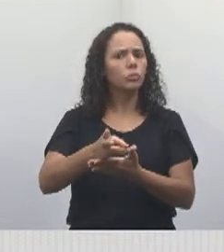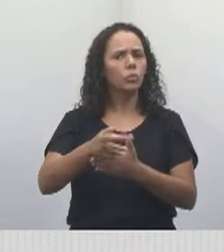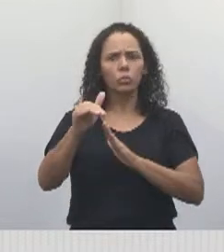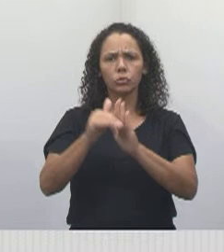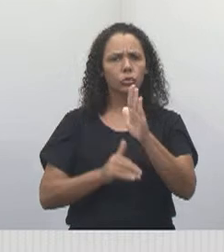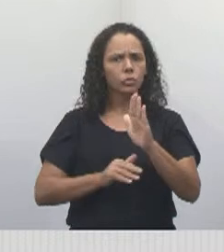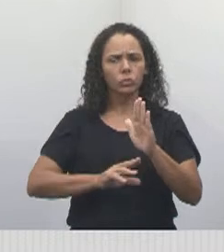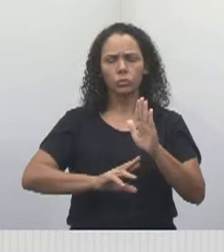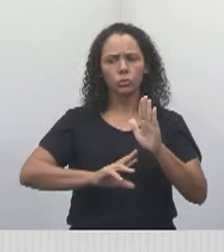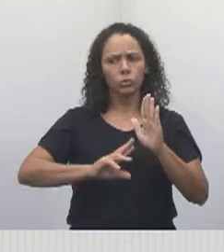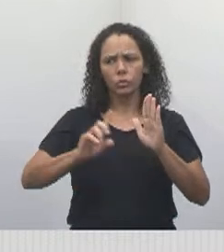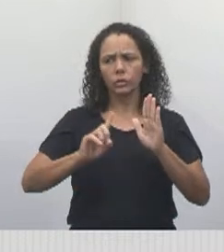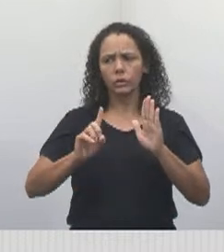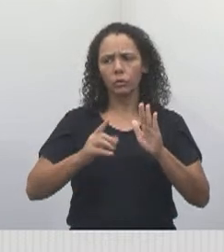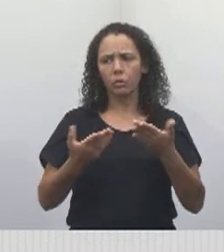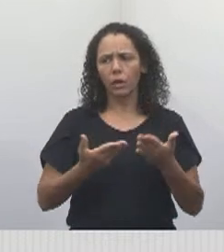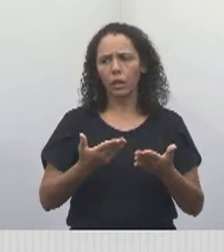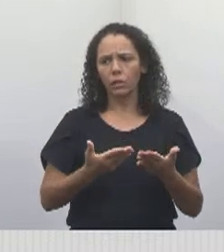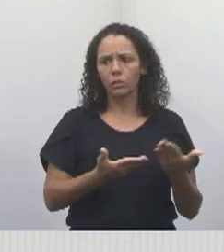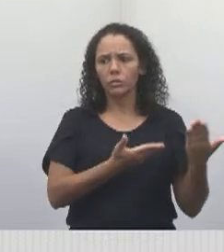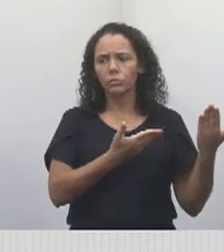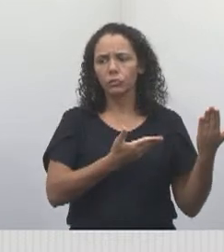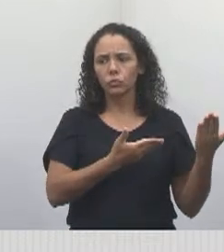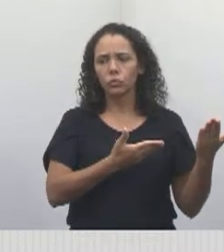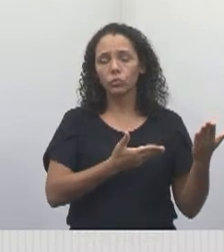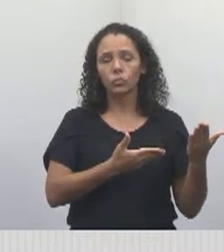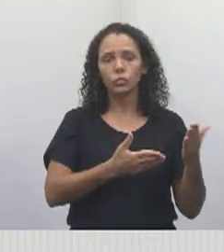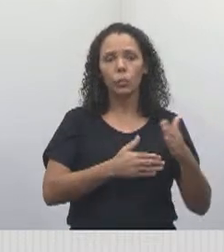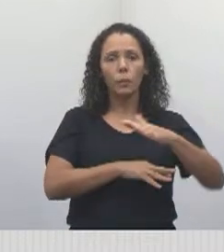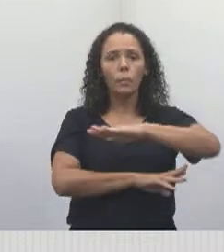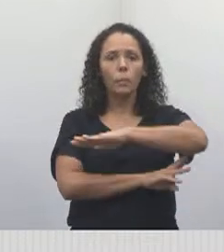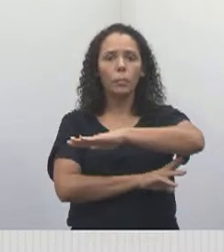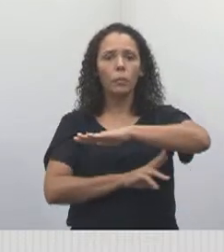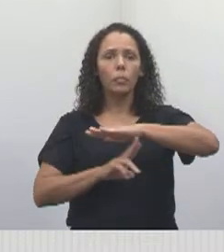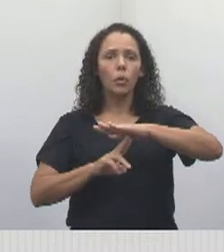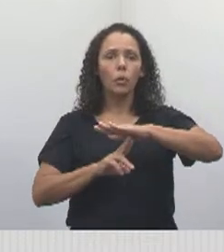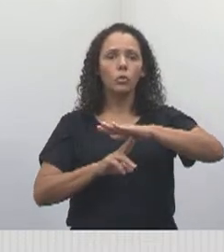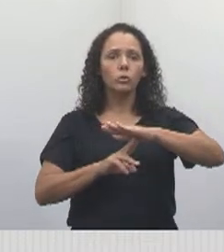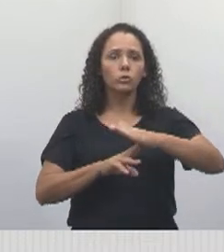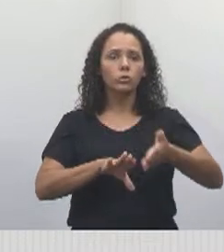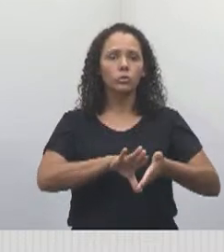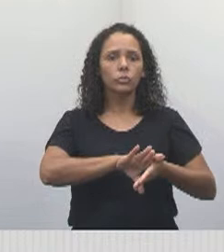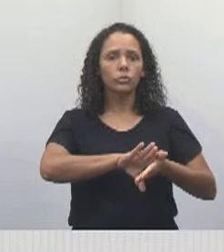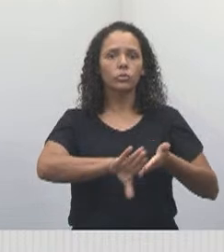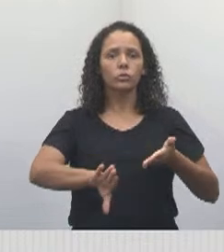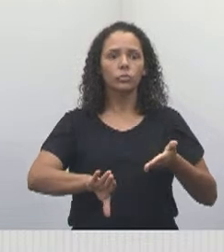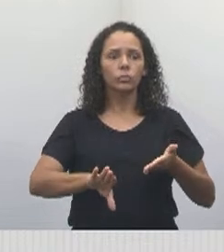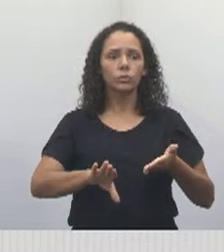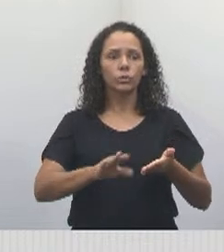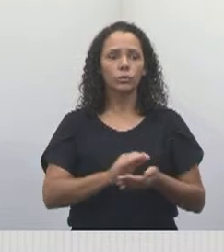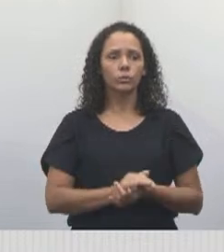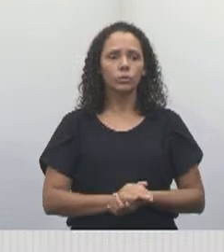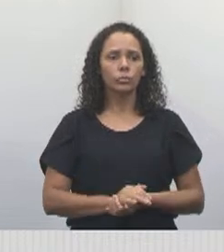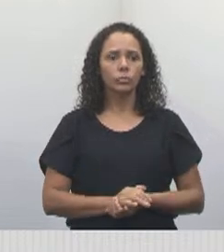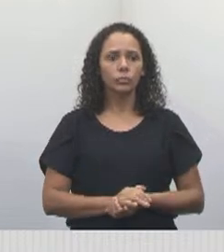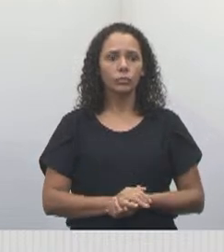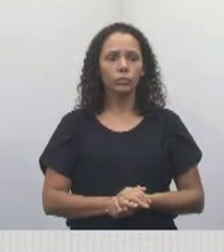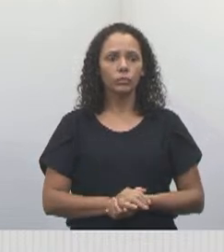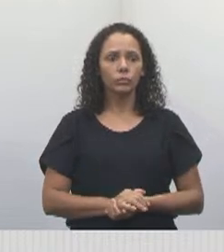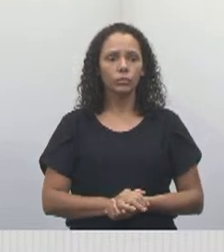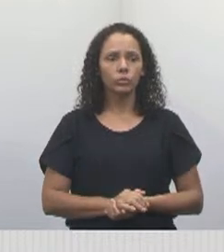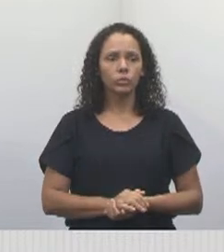que existia. Agora, lá no Diogo Fontes, não aconteceu a mesma coisa. Então, eu fiz uma indicação